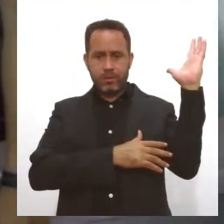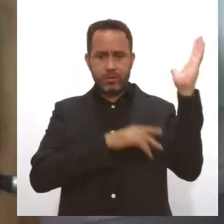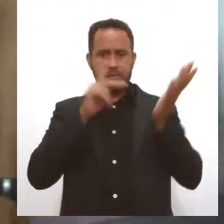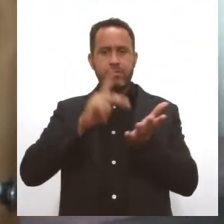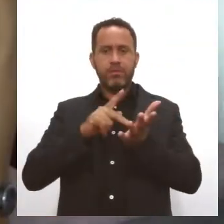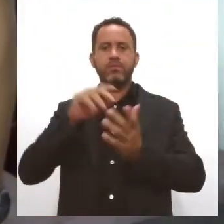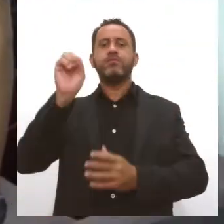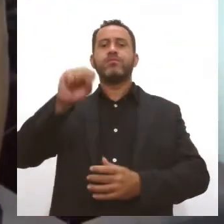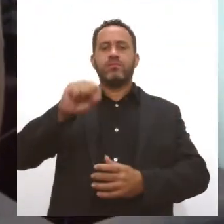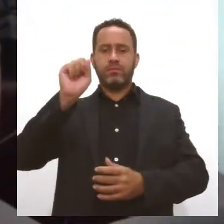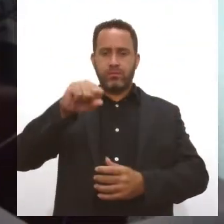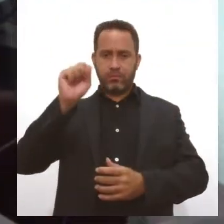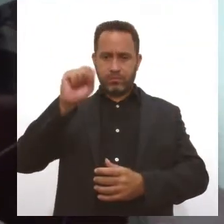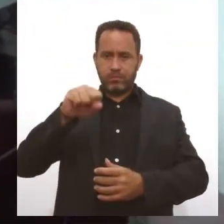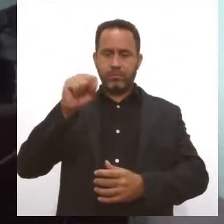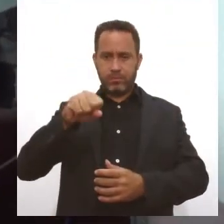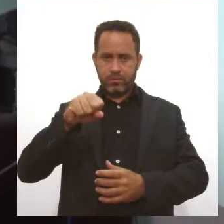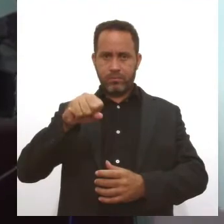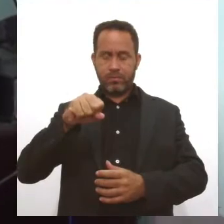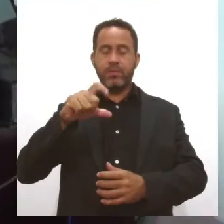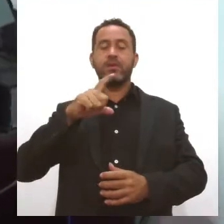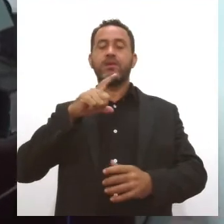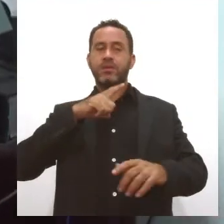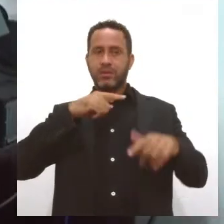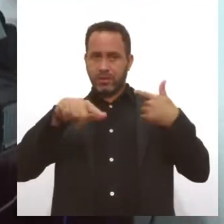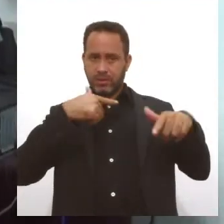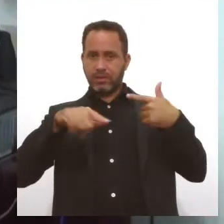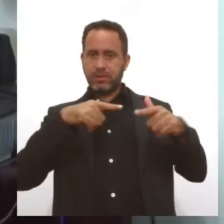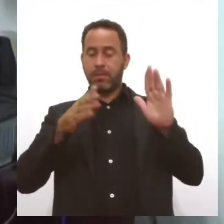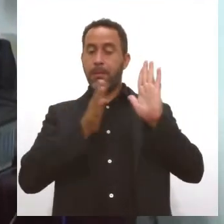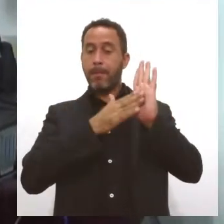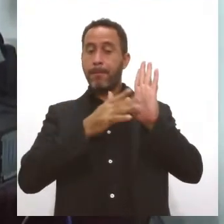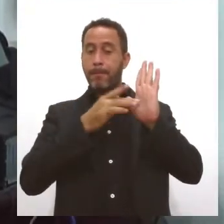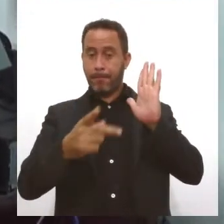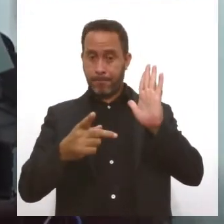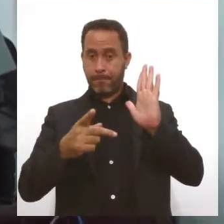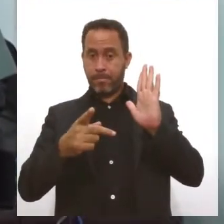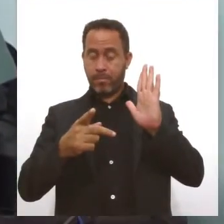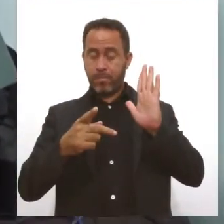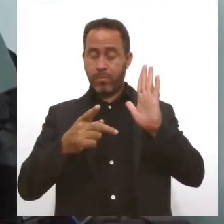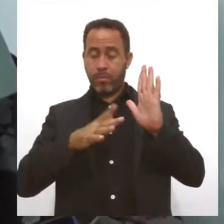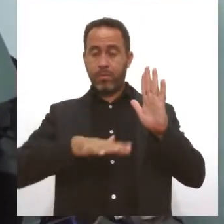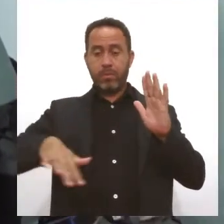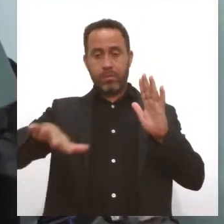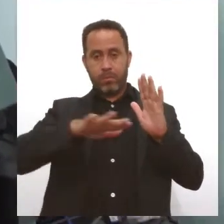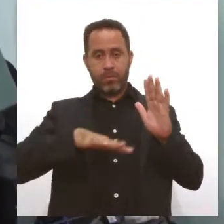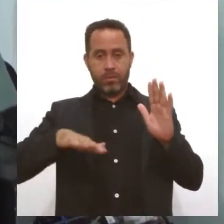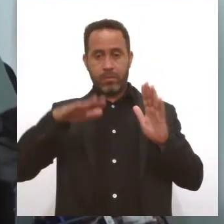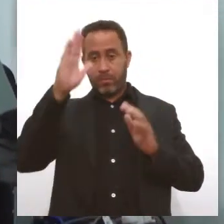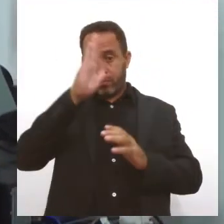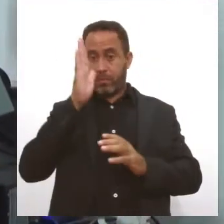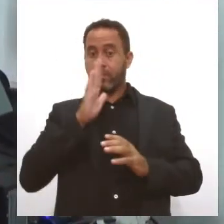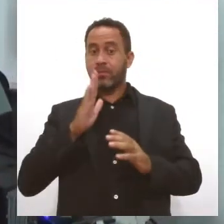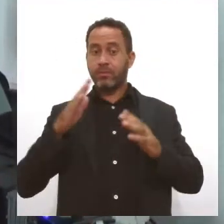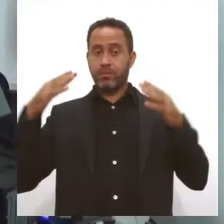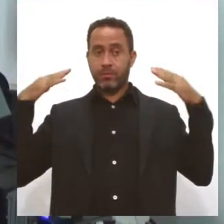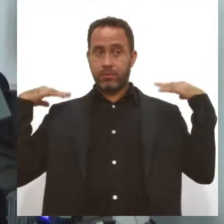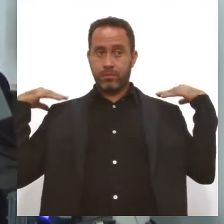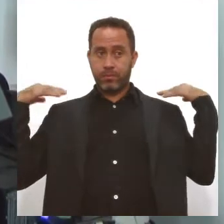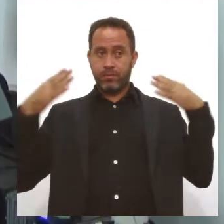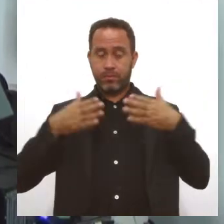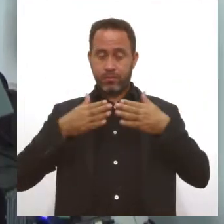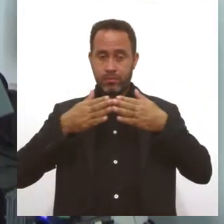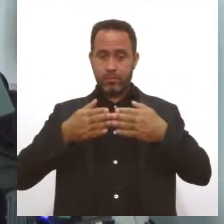dúvida. Esse tipo de ação proposta e realizada pela Marinha do Brasil é de suma importância para tanto a